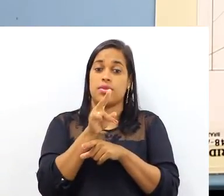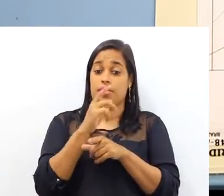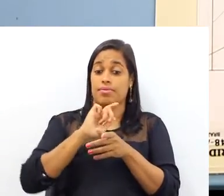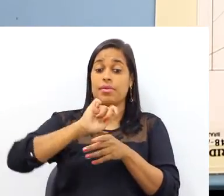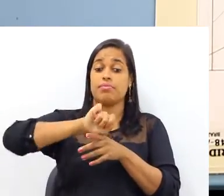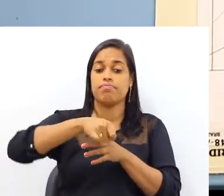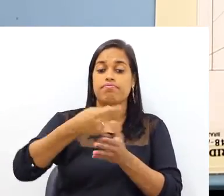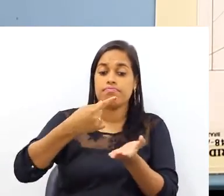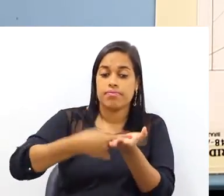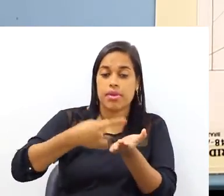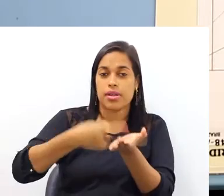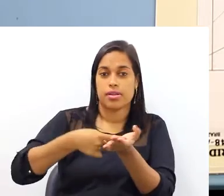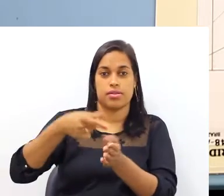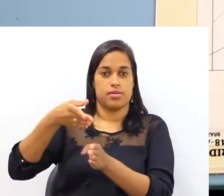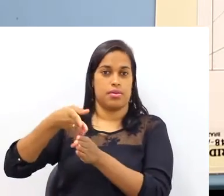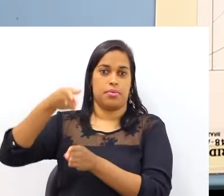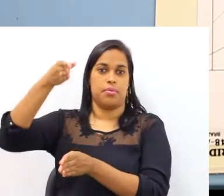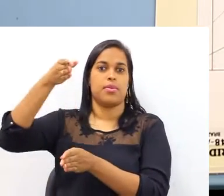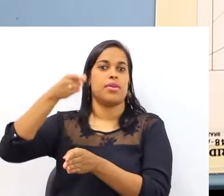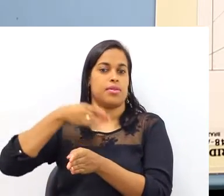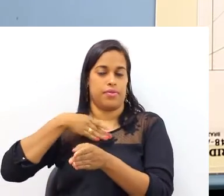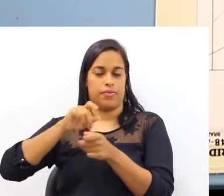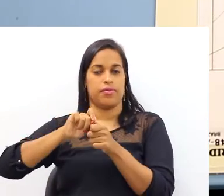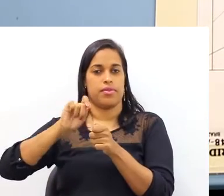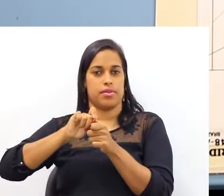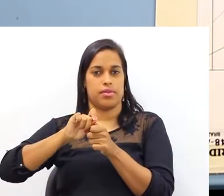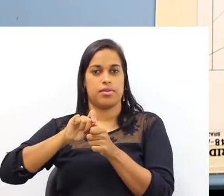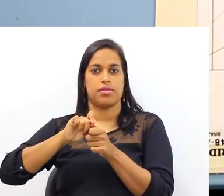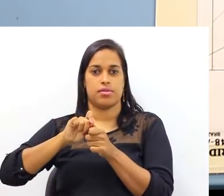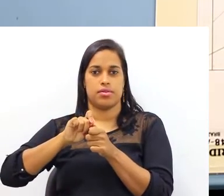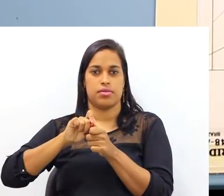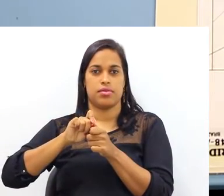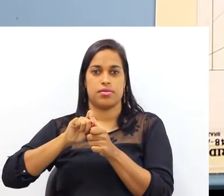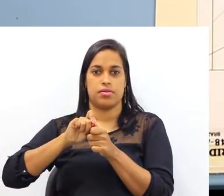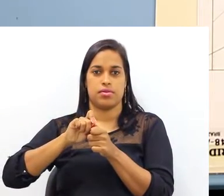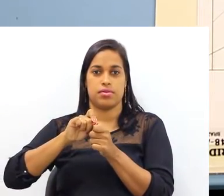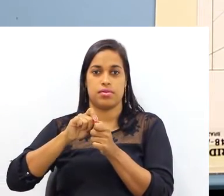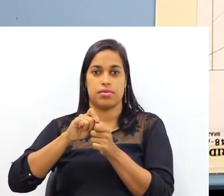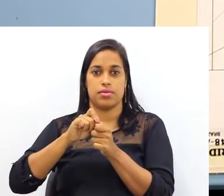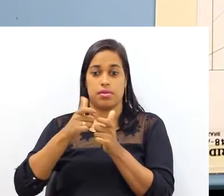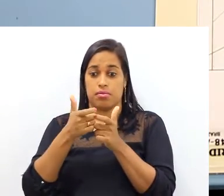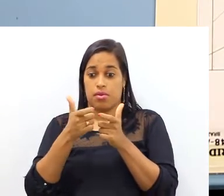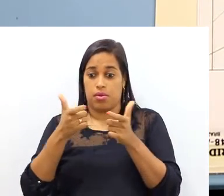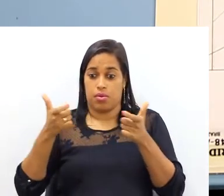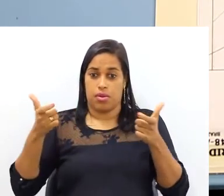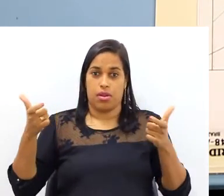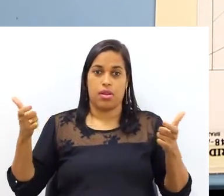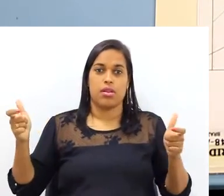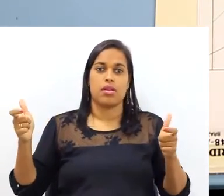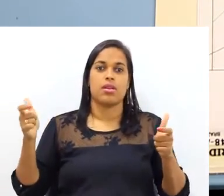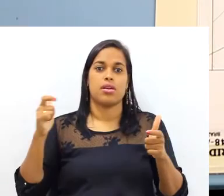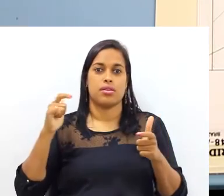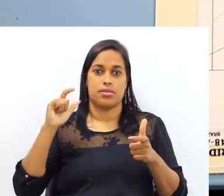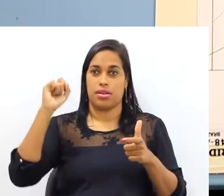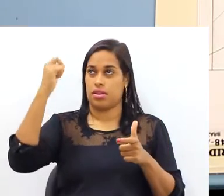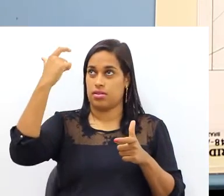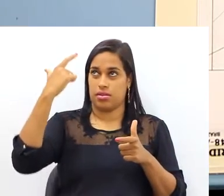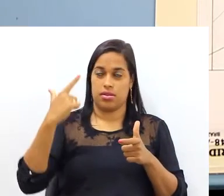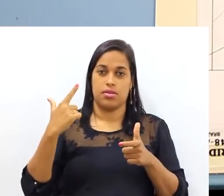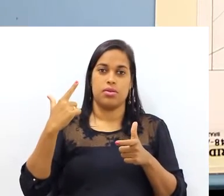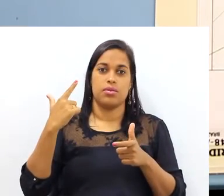utilizar a minha marcação de parede aqui que a gente fez para dar a dimensão